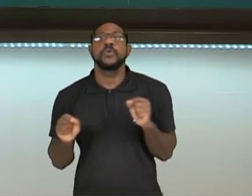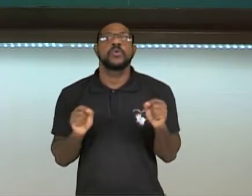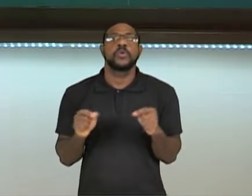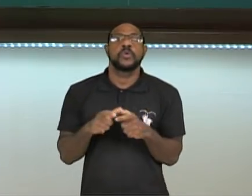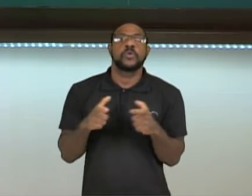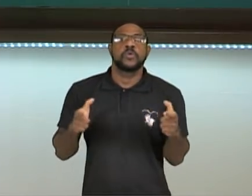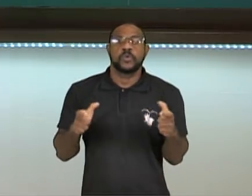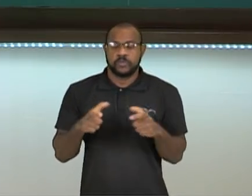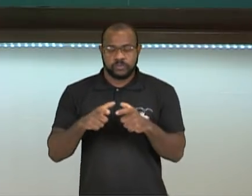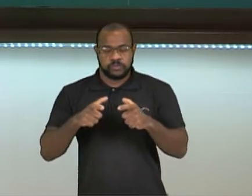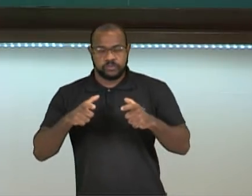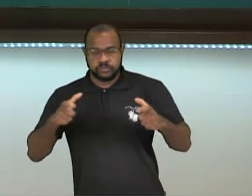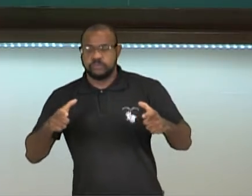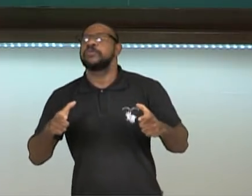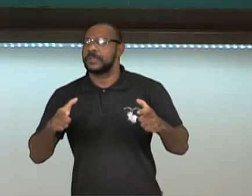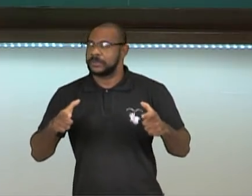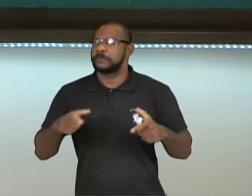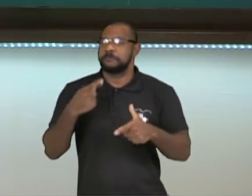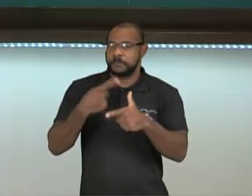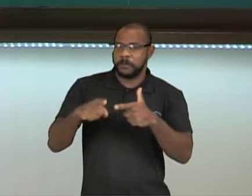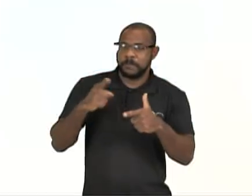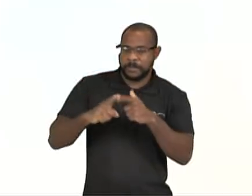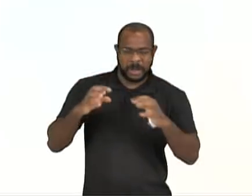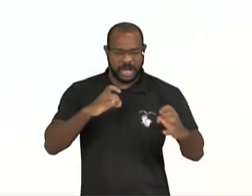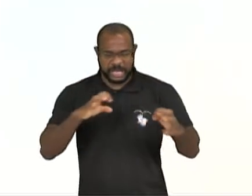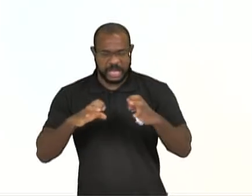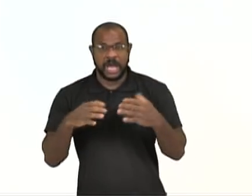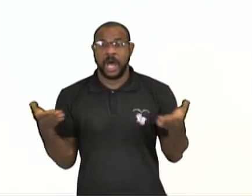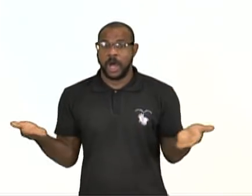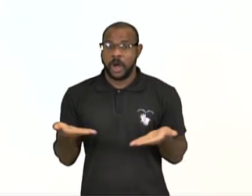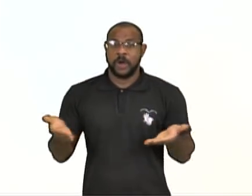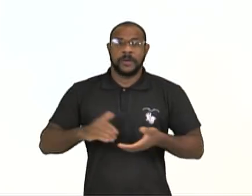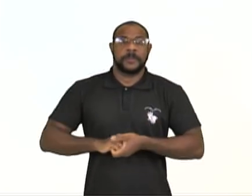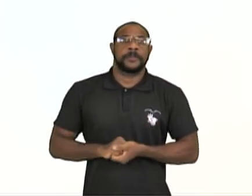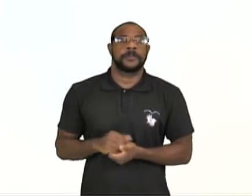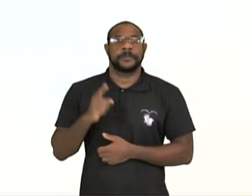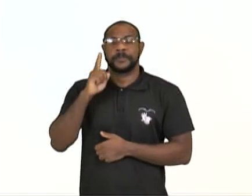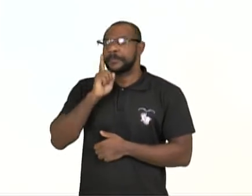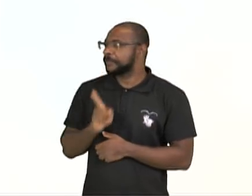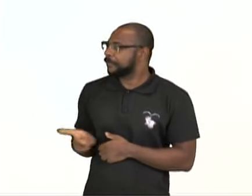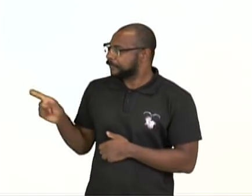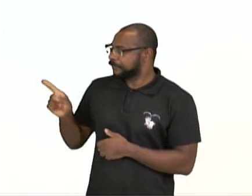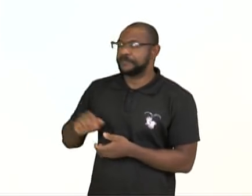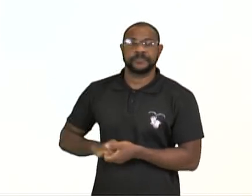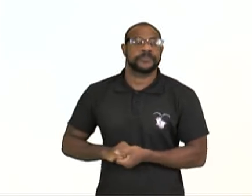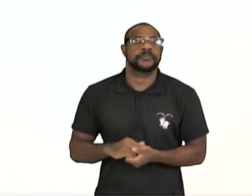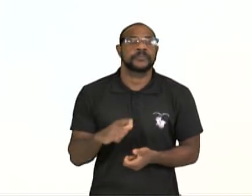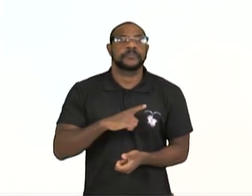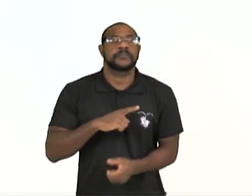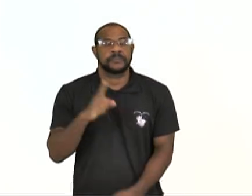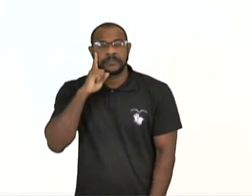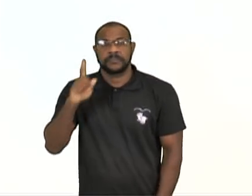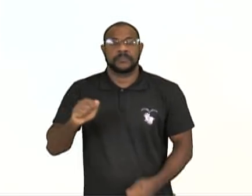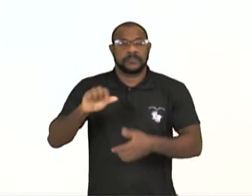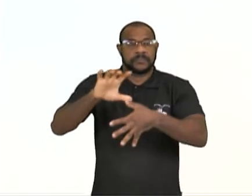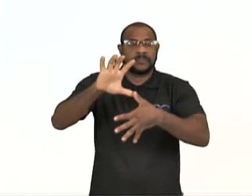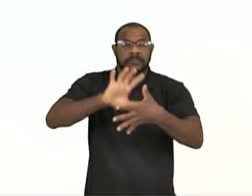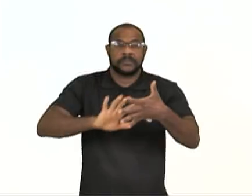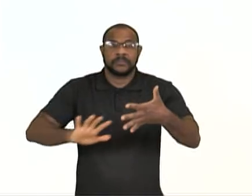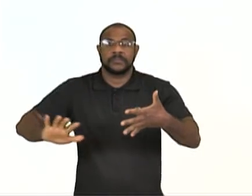número de conflitos na atualidade. Tá bom? Então, vejam só. Aqui, nós temos um mapa